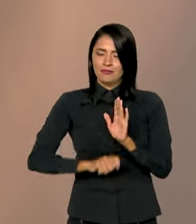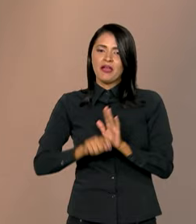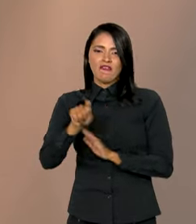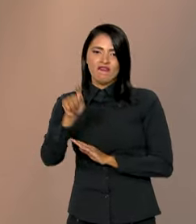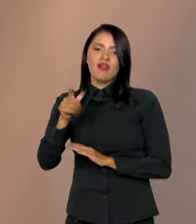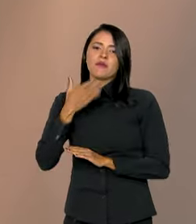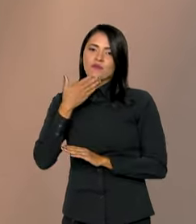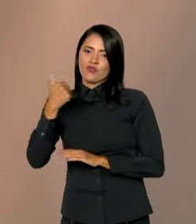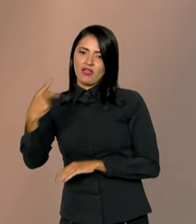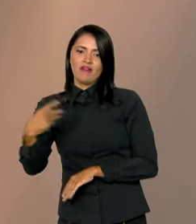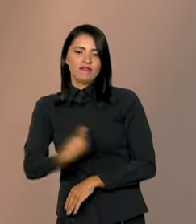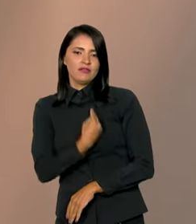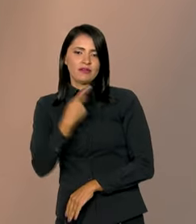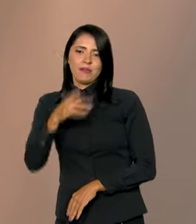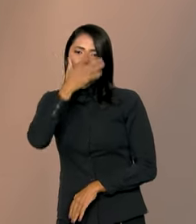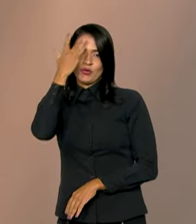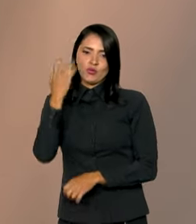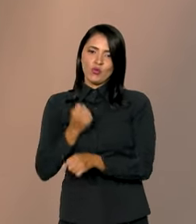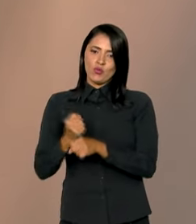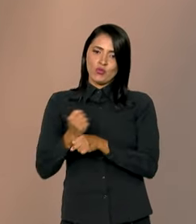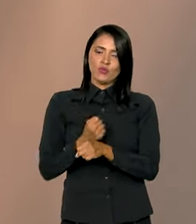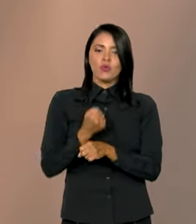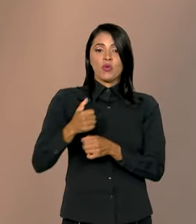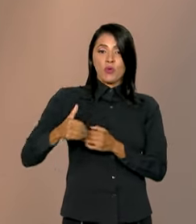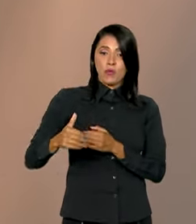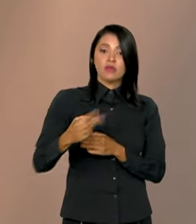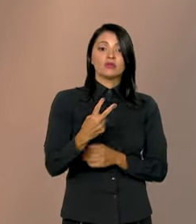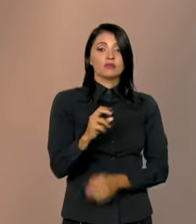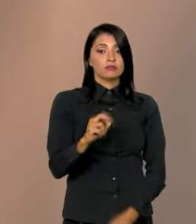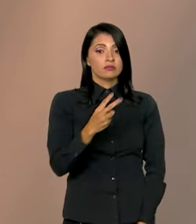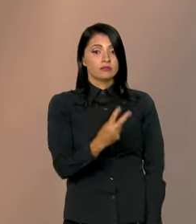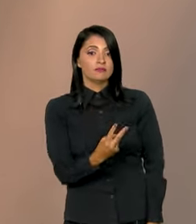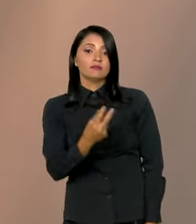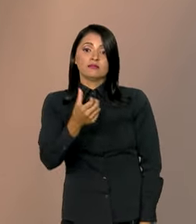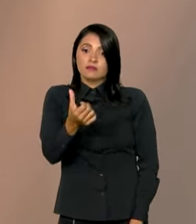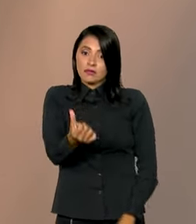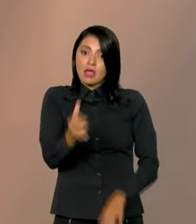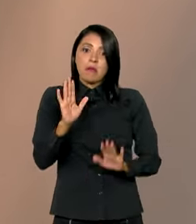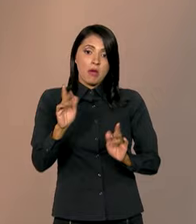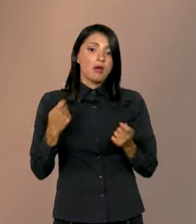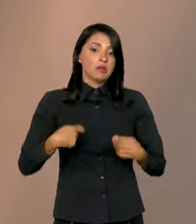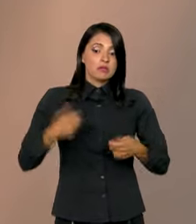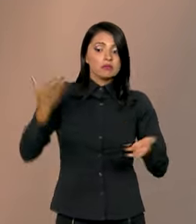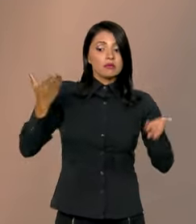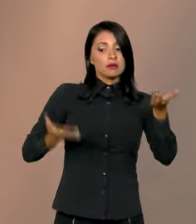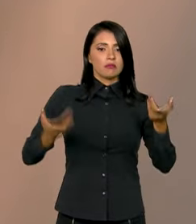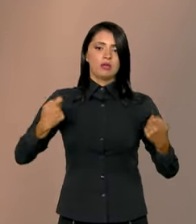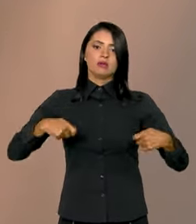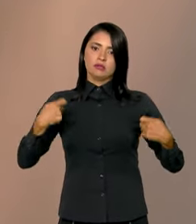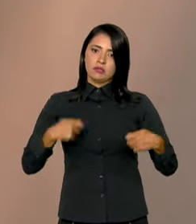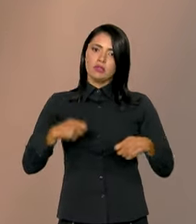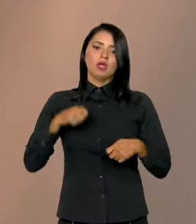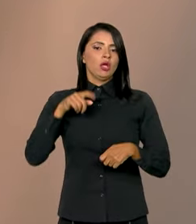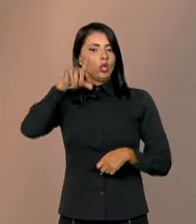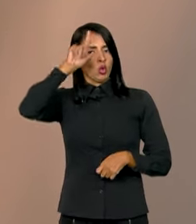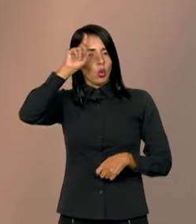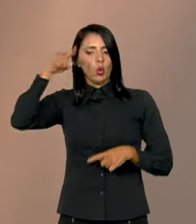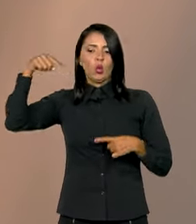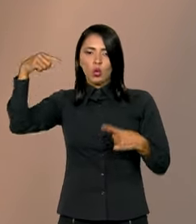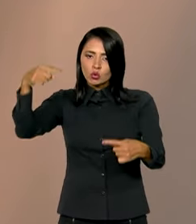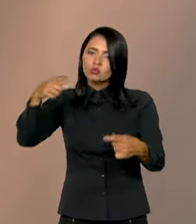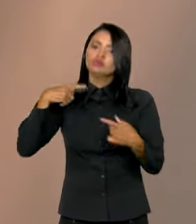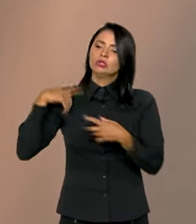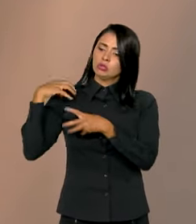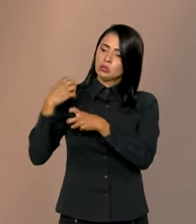a partir de 2026. Mas, como eu disse, é uma ginástica, equilíbrio que tem que ser feito. A gente faz conta todo dia, e todo dia